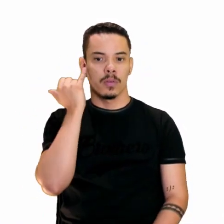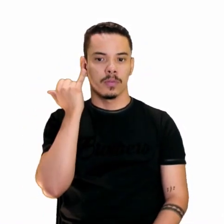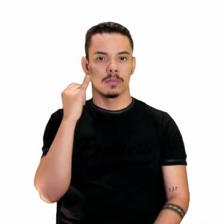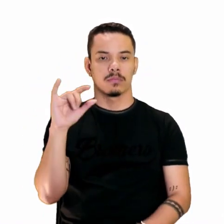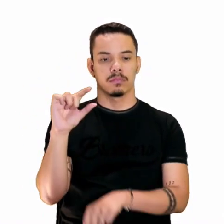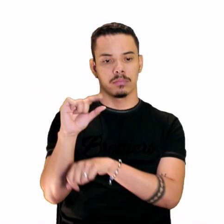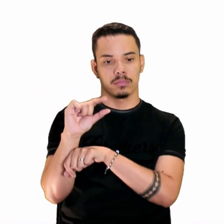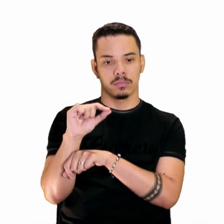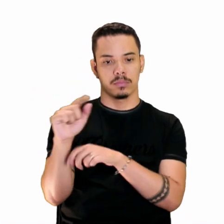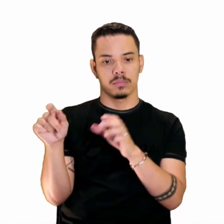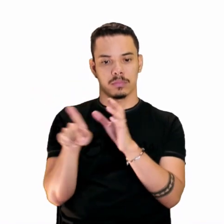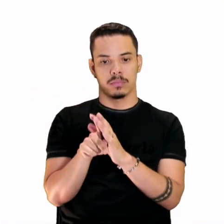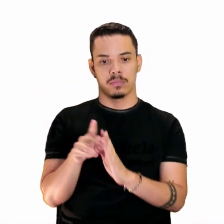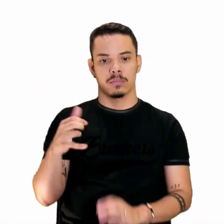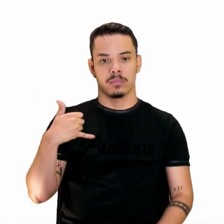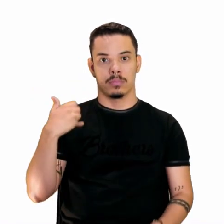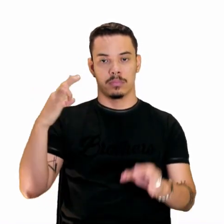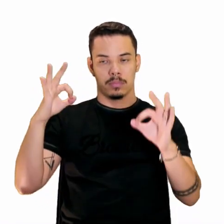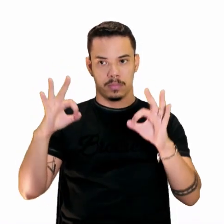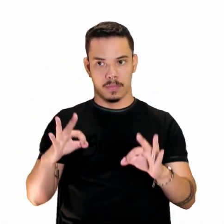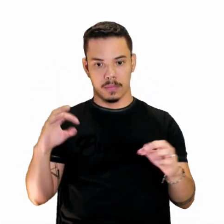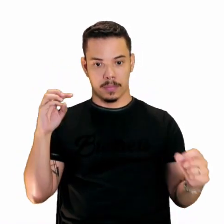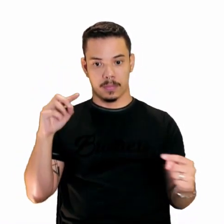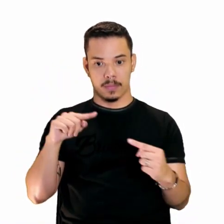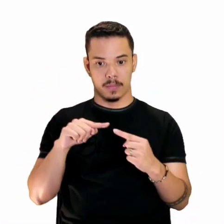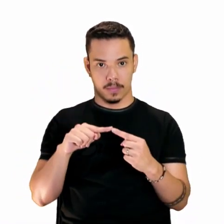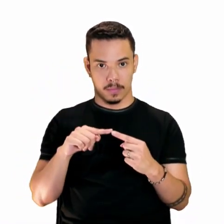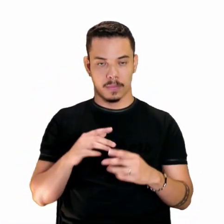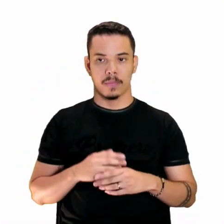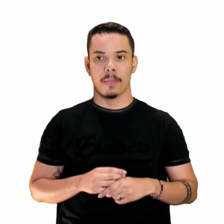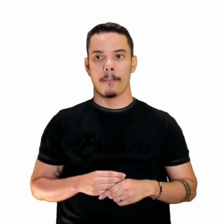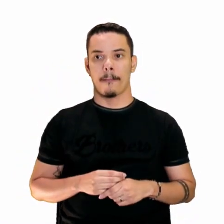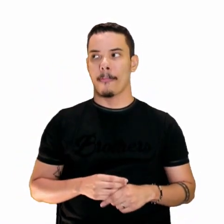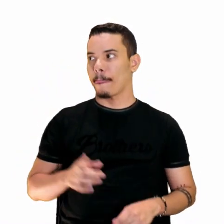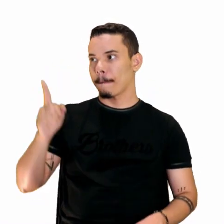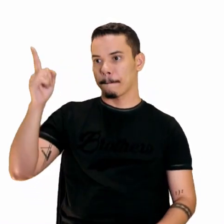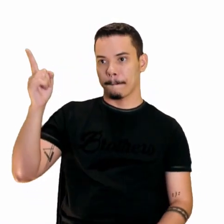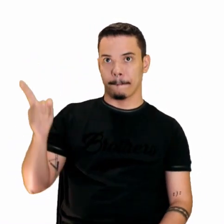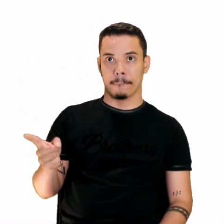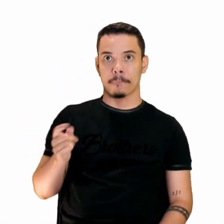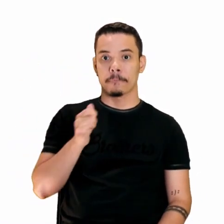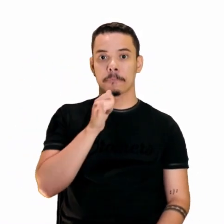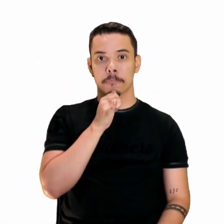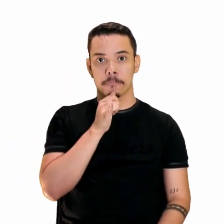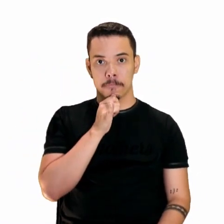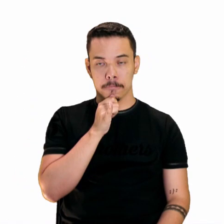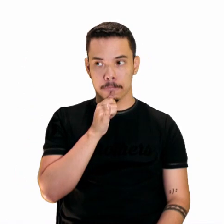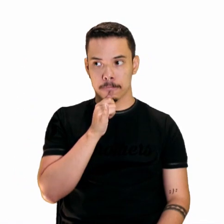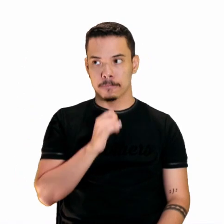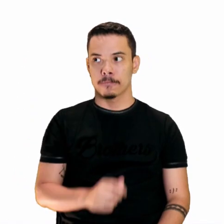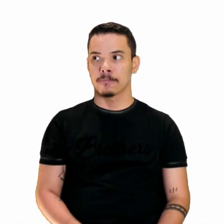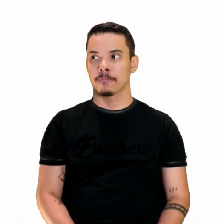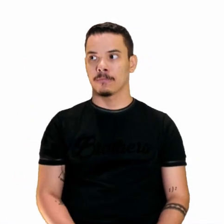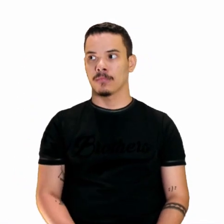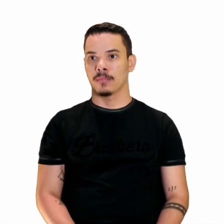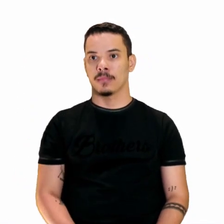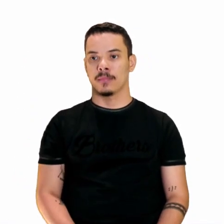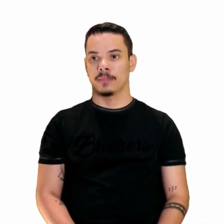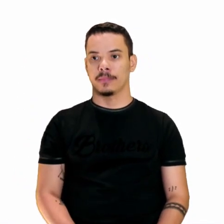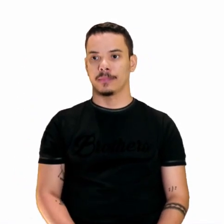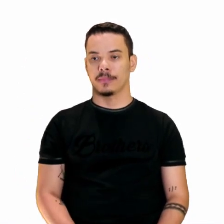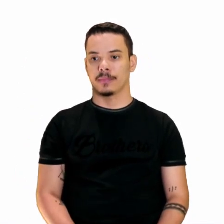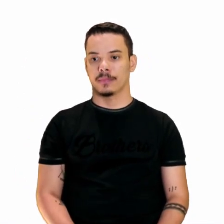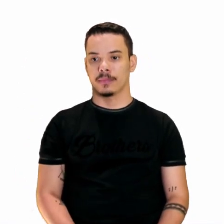com certidão de idade. Olha só, esse exemplo aqui de intertextualidade, pelo método da